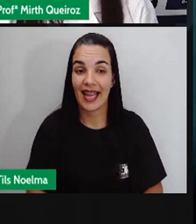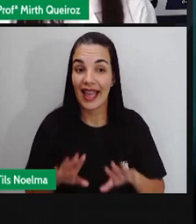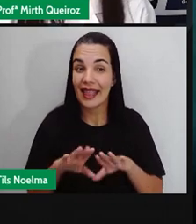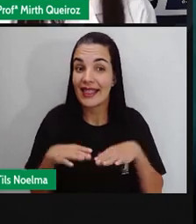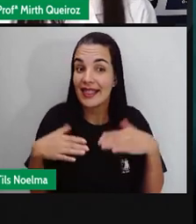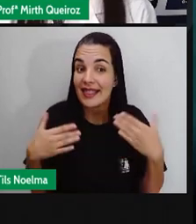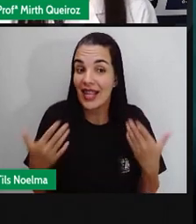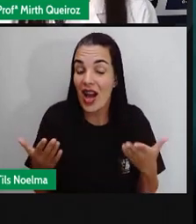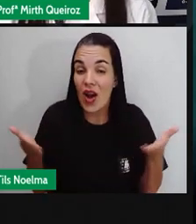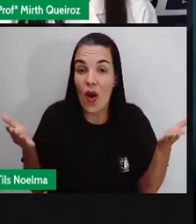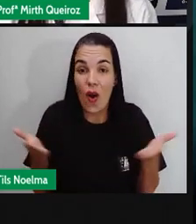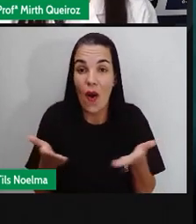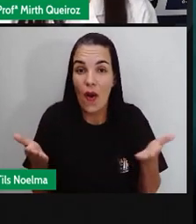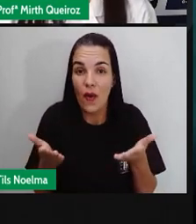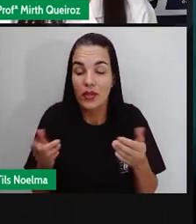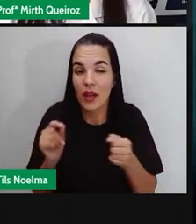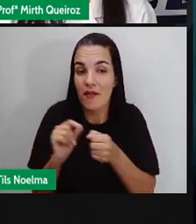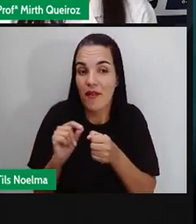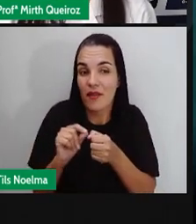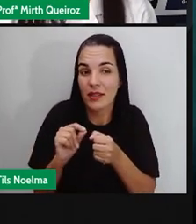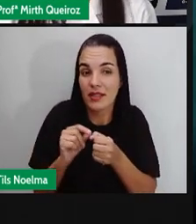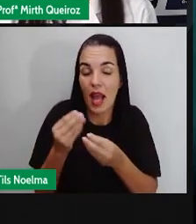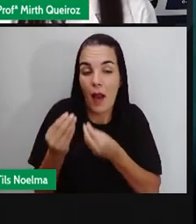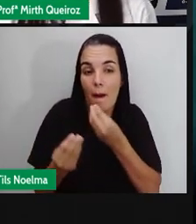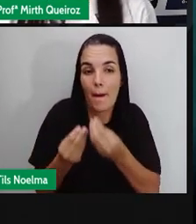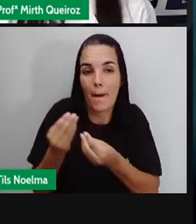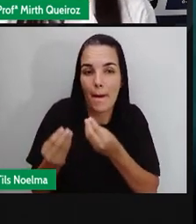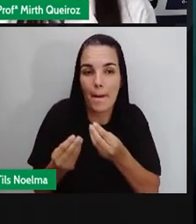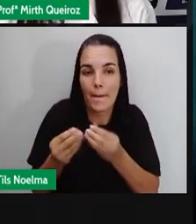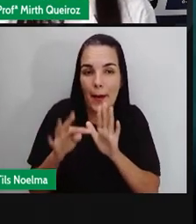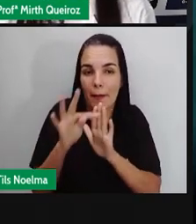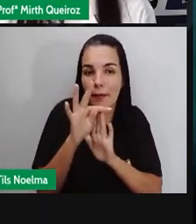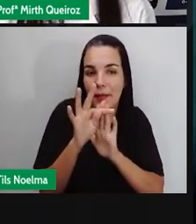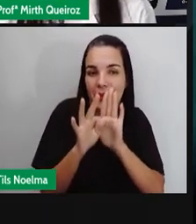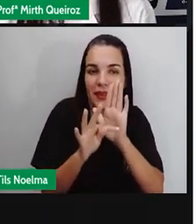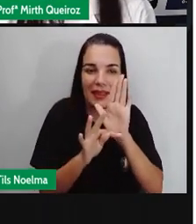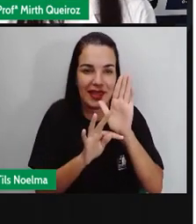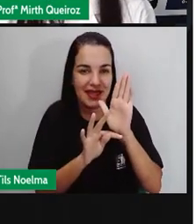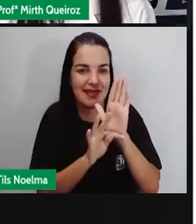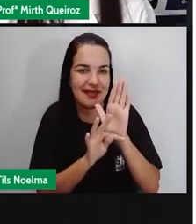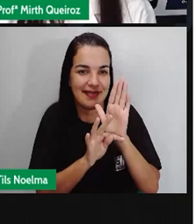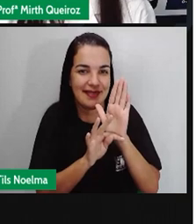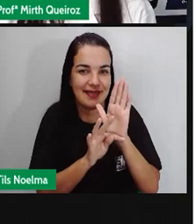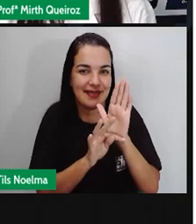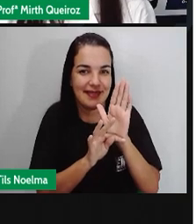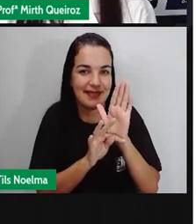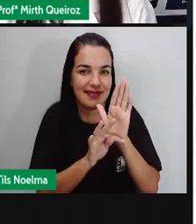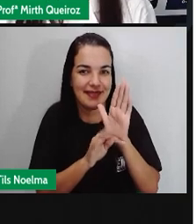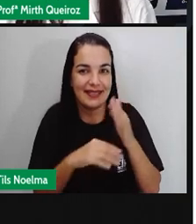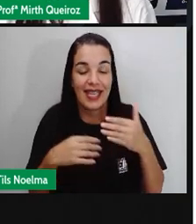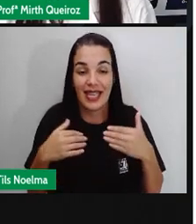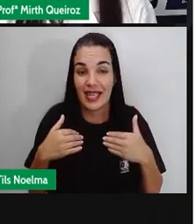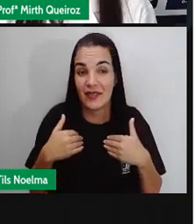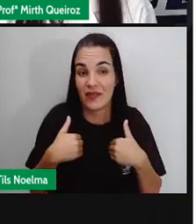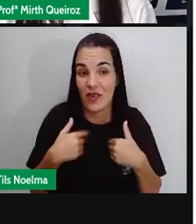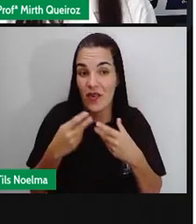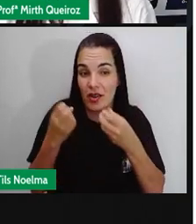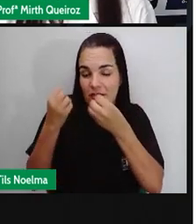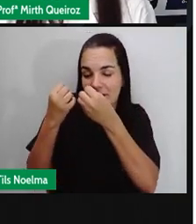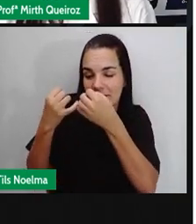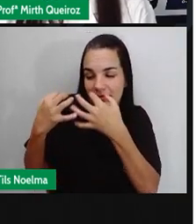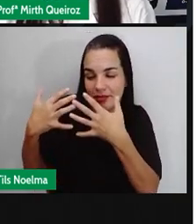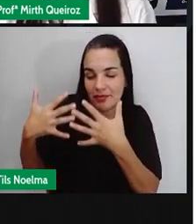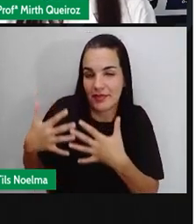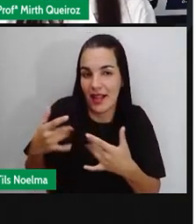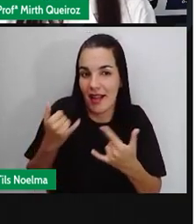E hoje nós trabalharemos a produção textual. Vou contar